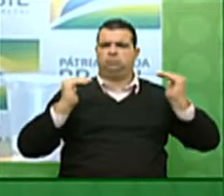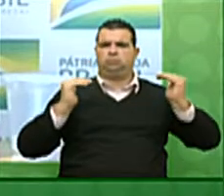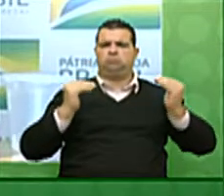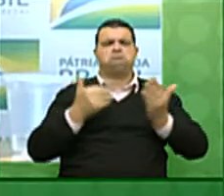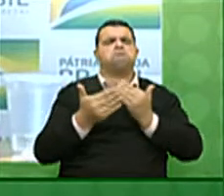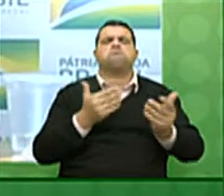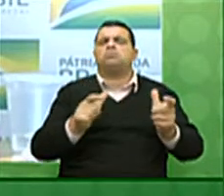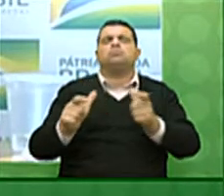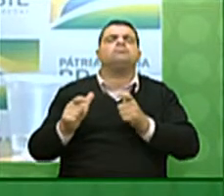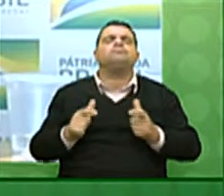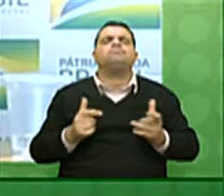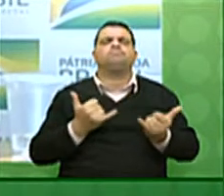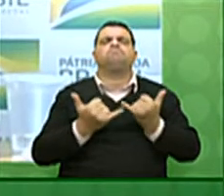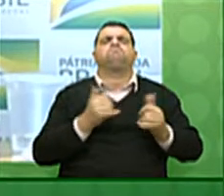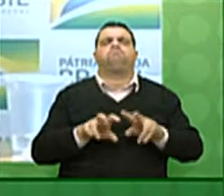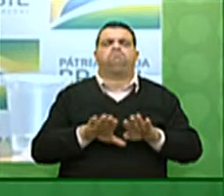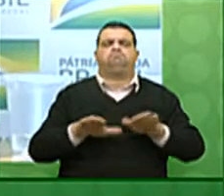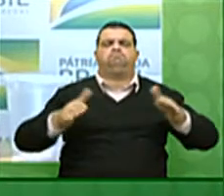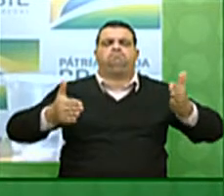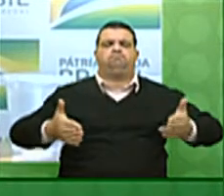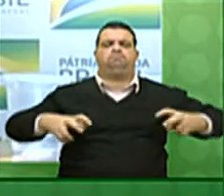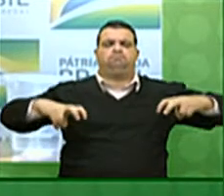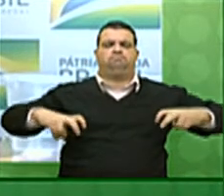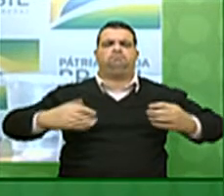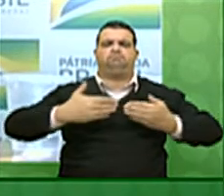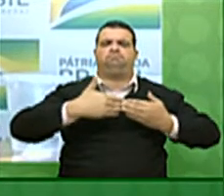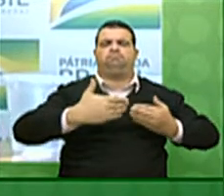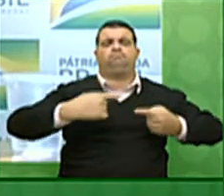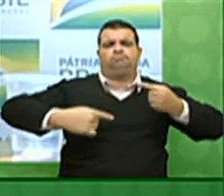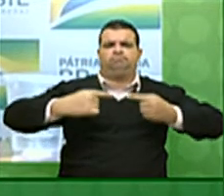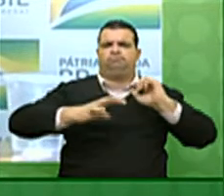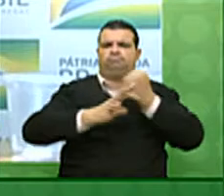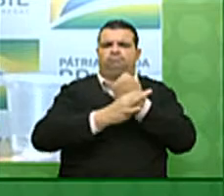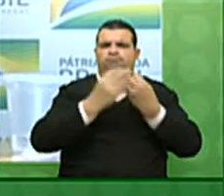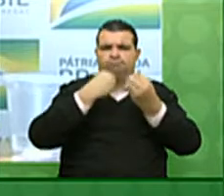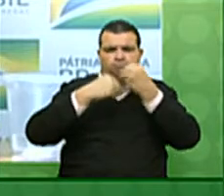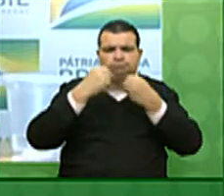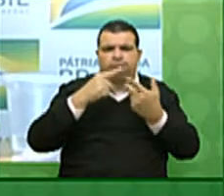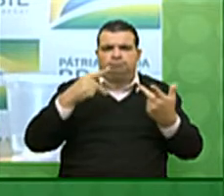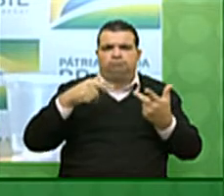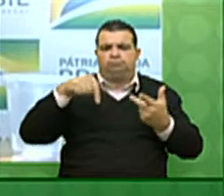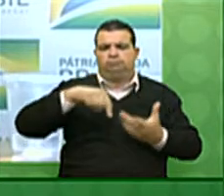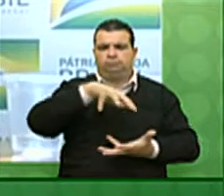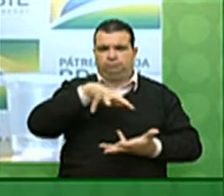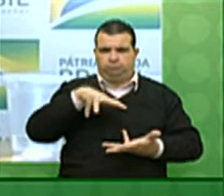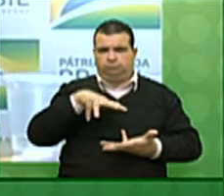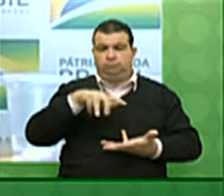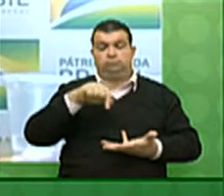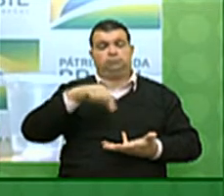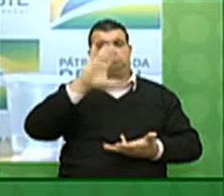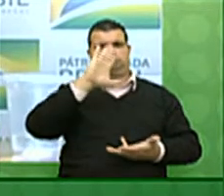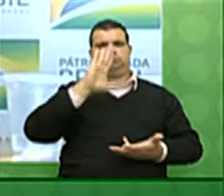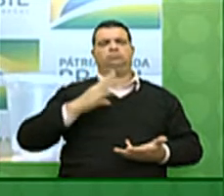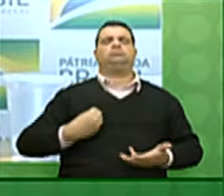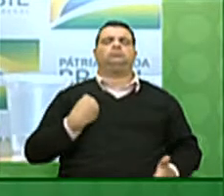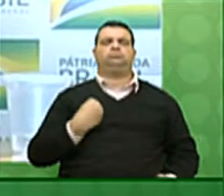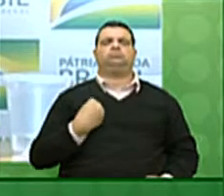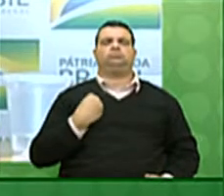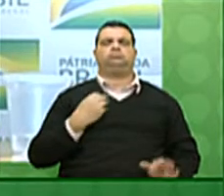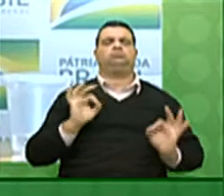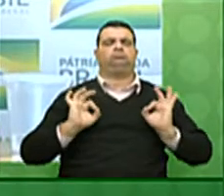mesa que se for sentar para discutir segurança alimentar no mundo, o Brasil tem presença